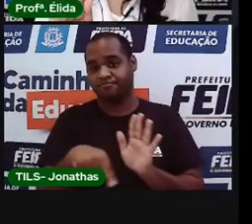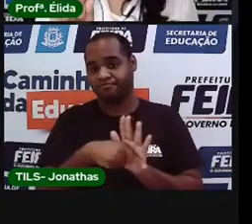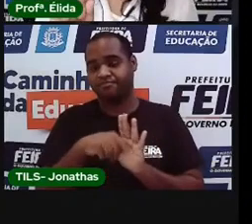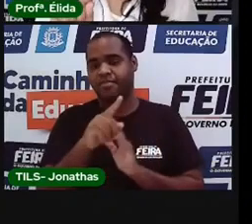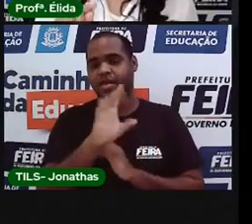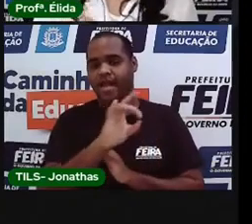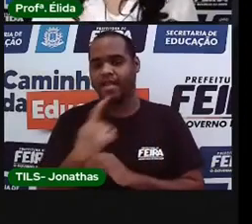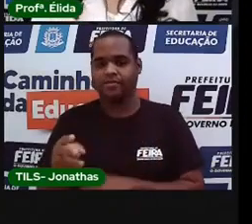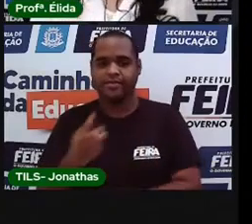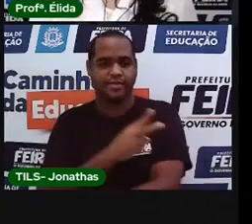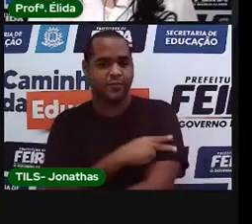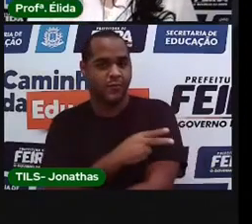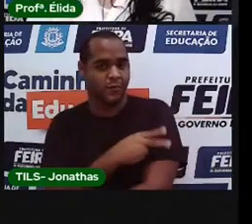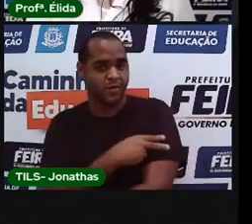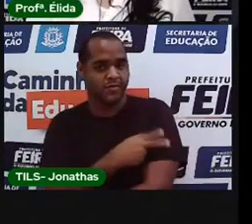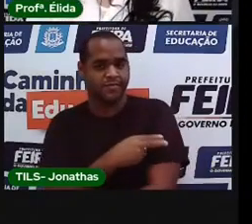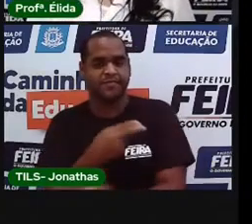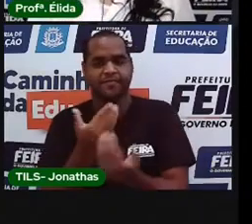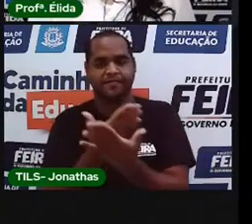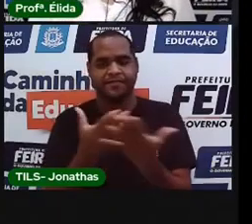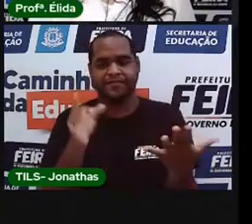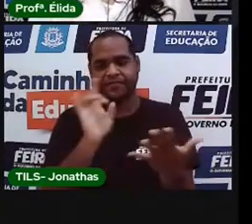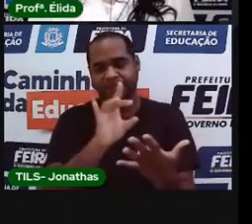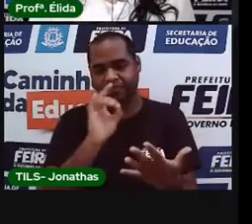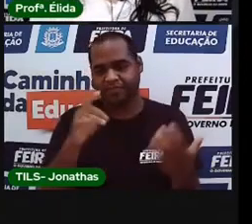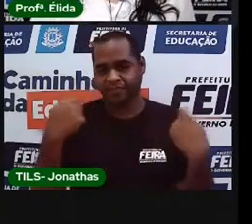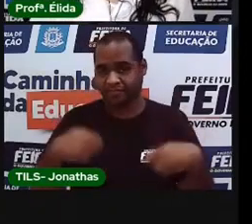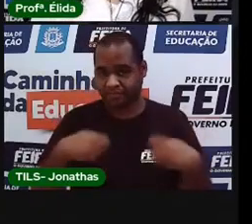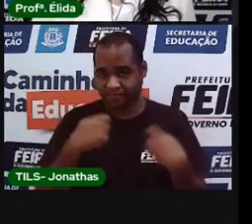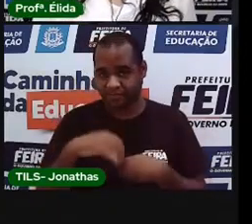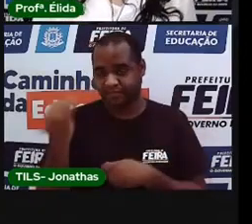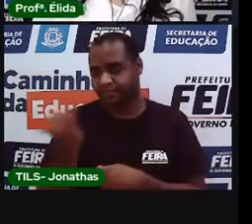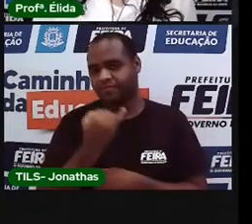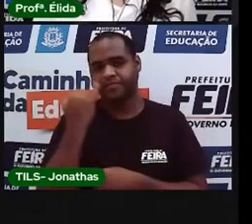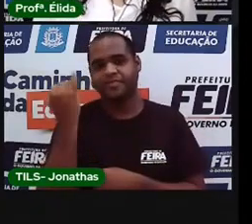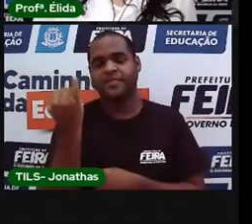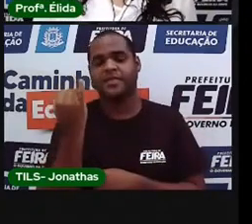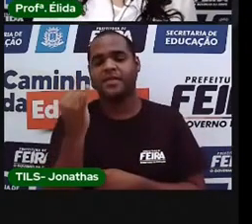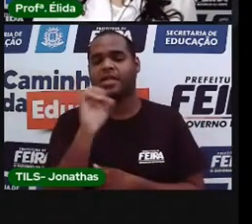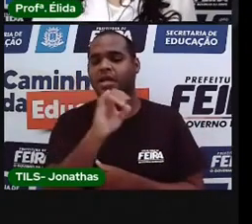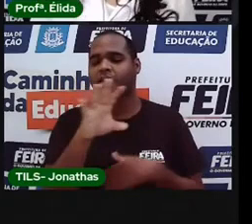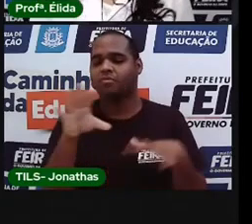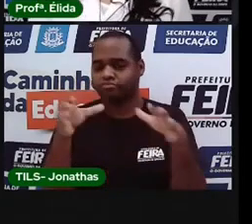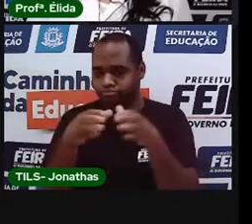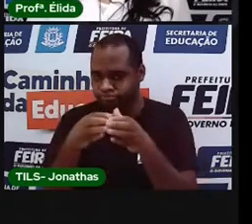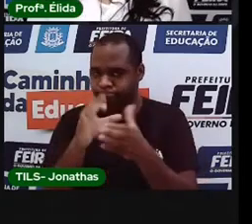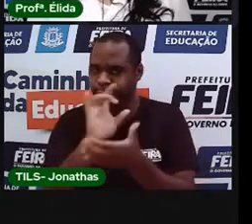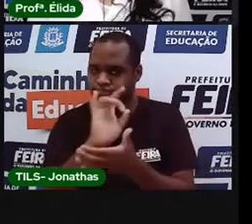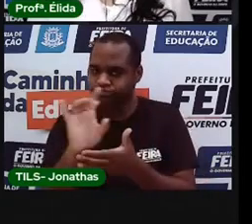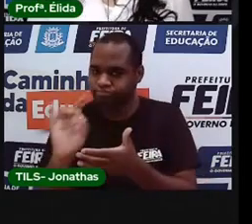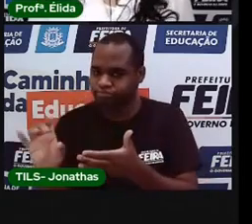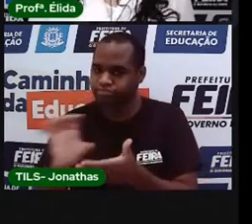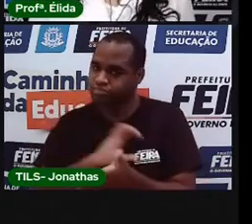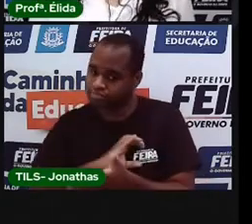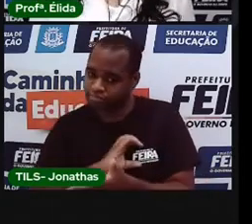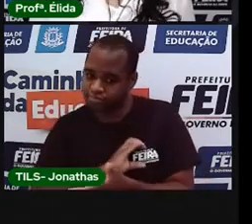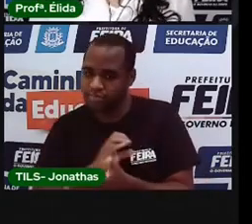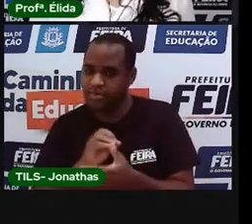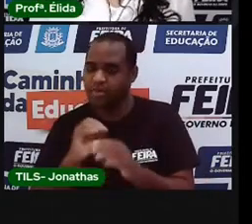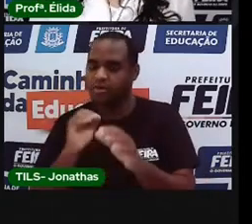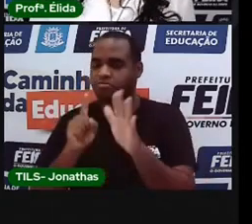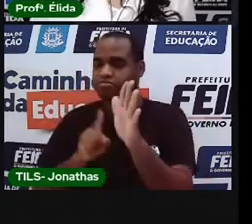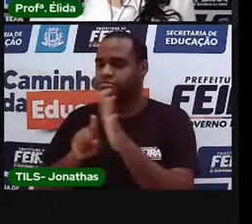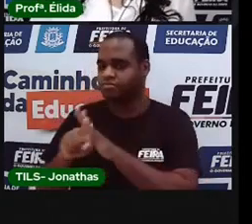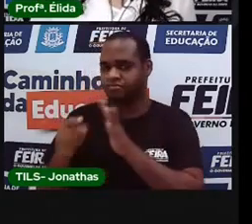os alunos do segundo ano, Deverão escrever um bilhete para um dos colegas da turma, E perguntar se ele